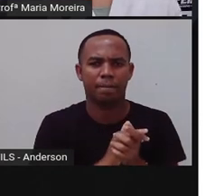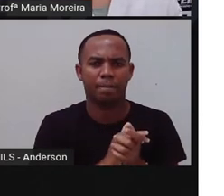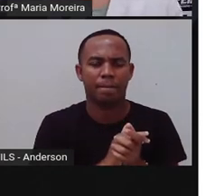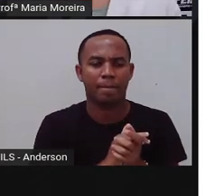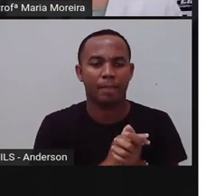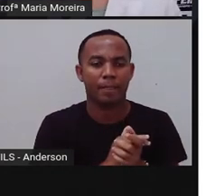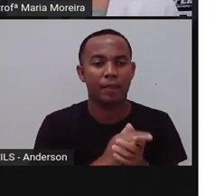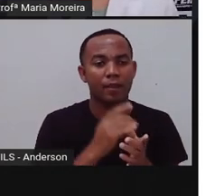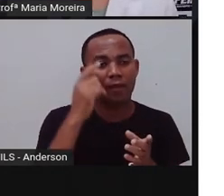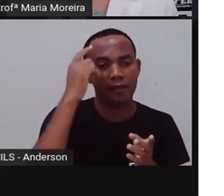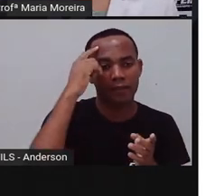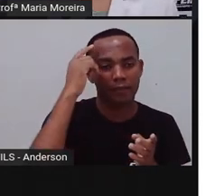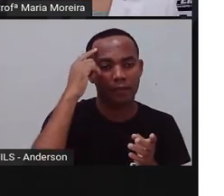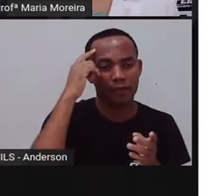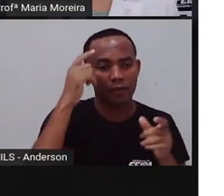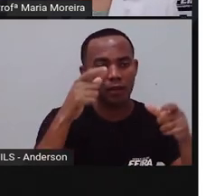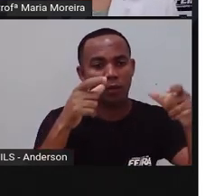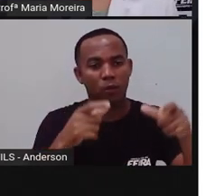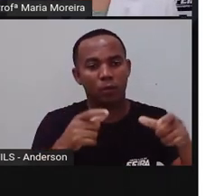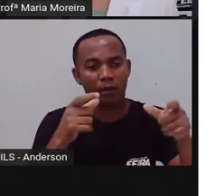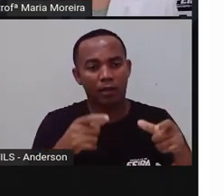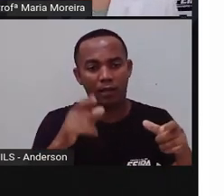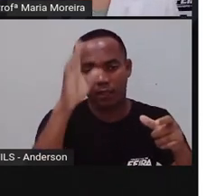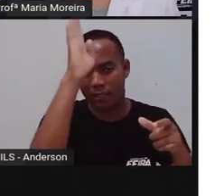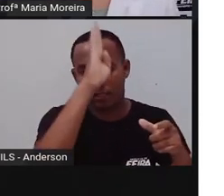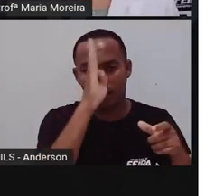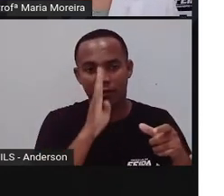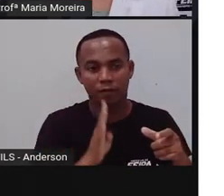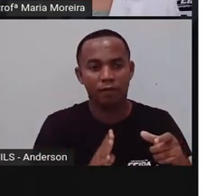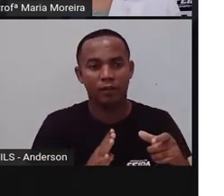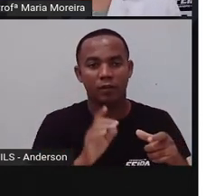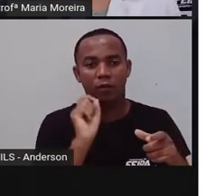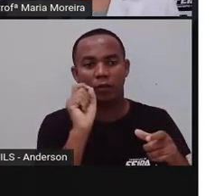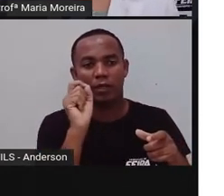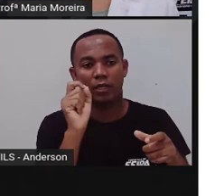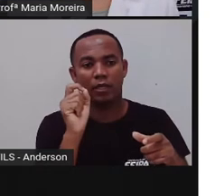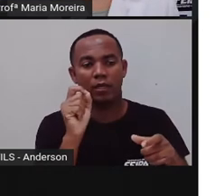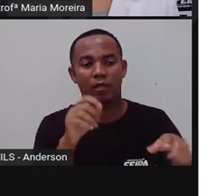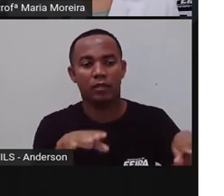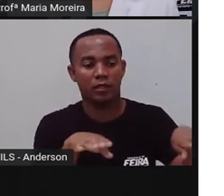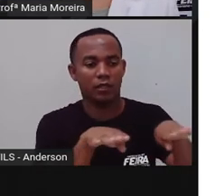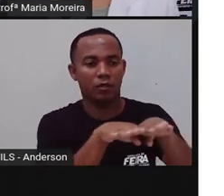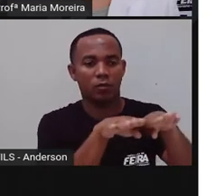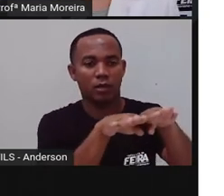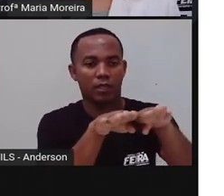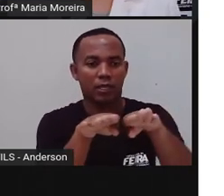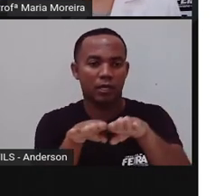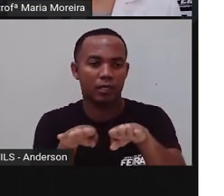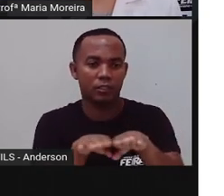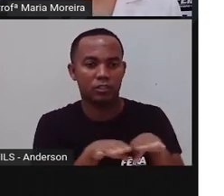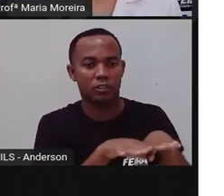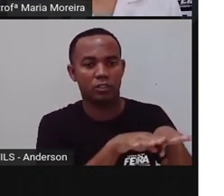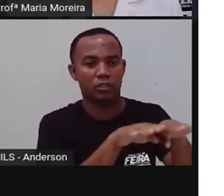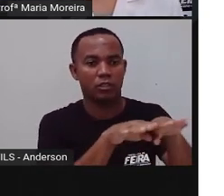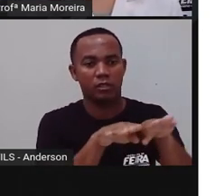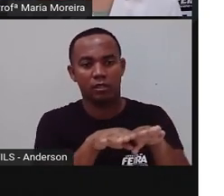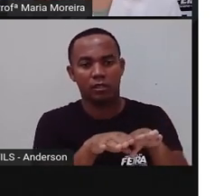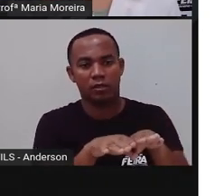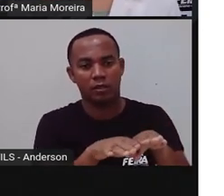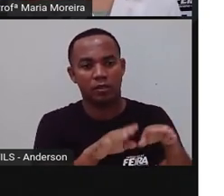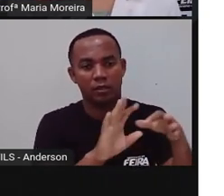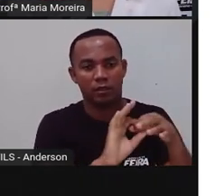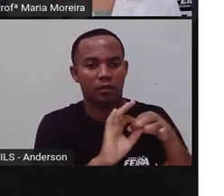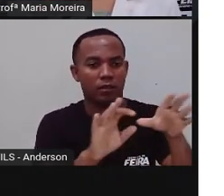Então, a ideia do espaço público é justamente essa. pra gerar o quê? A igualdade social. Porque num espaço público